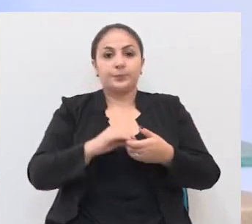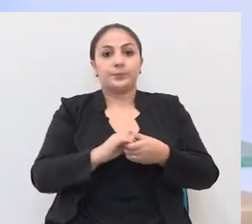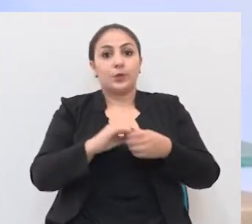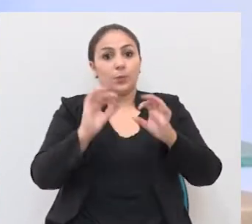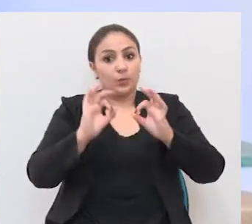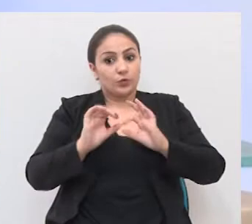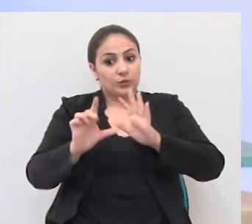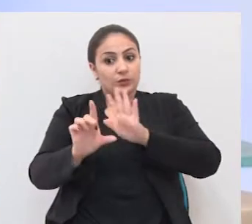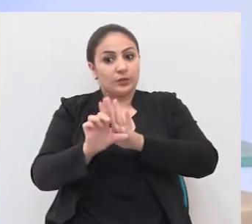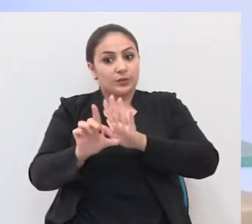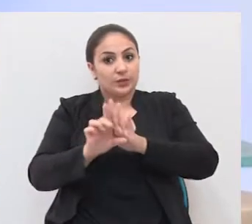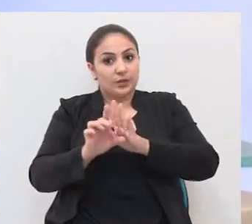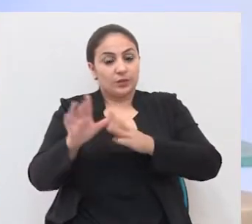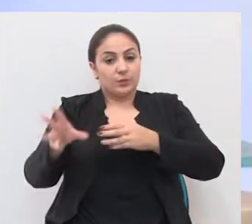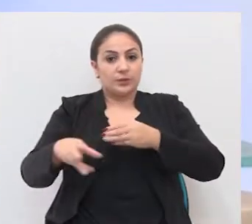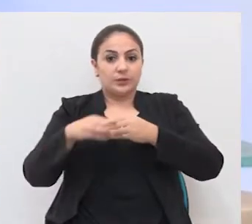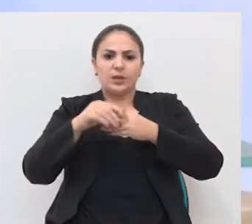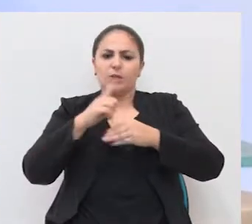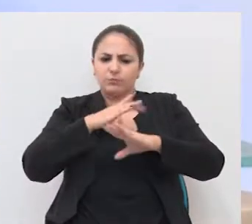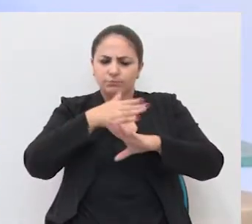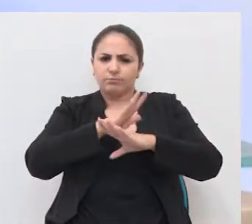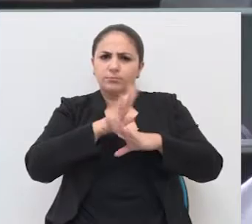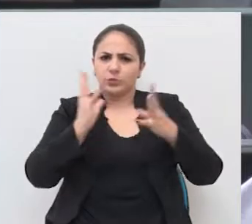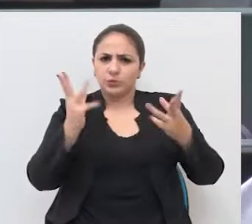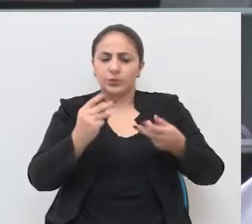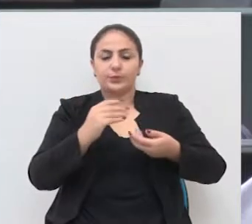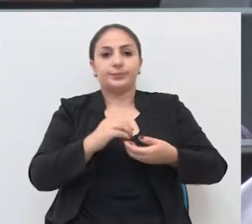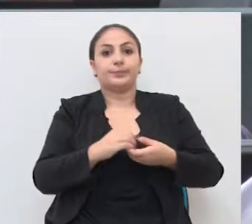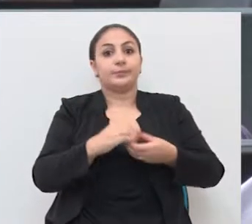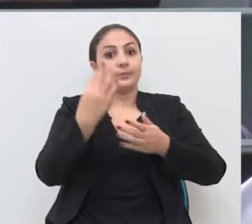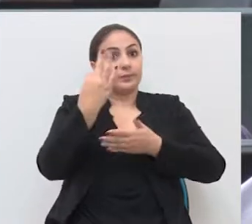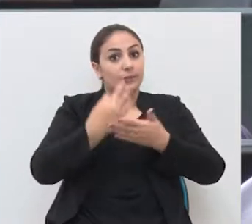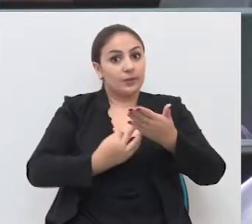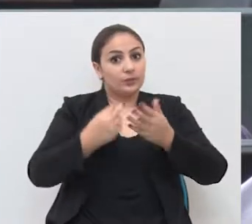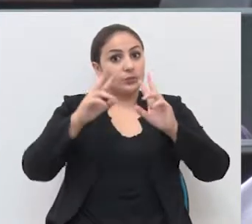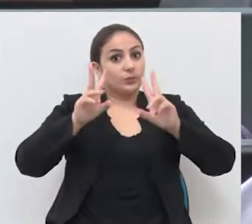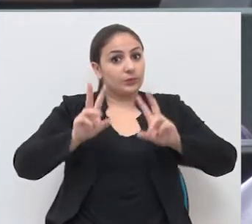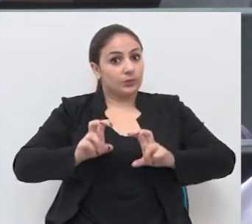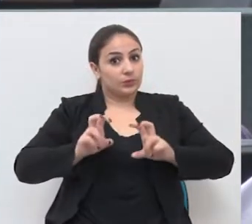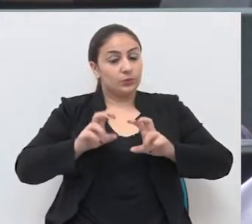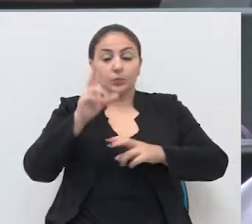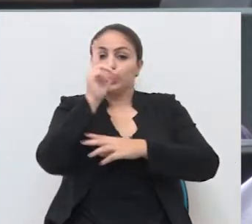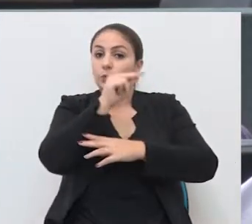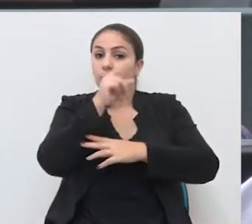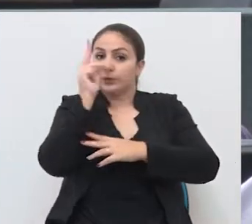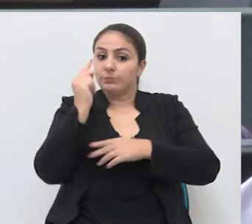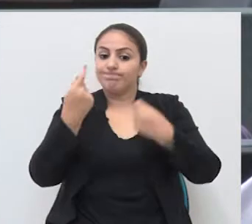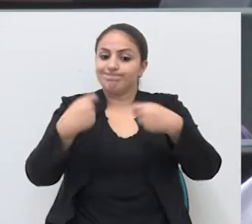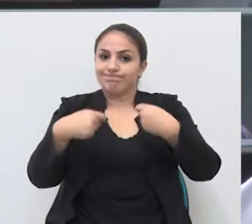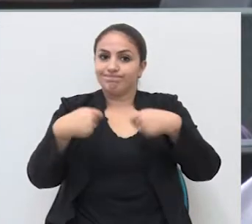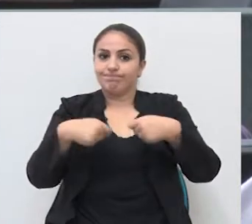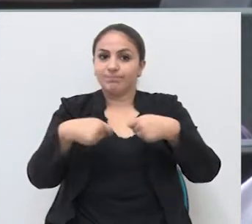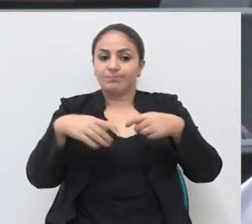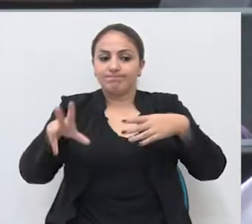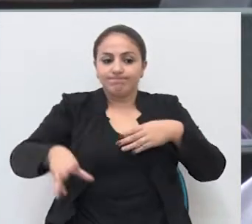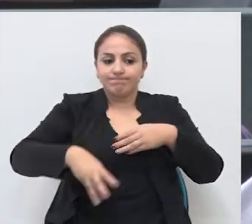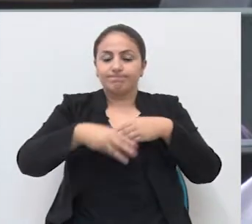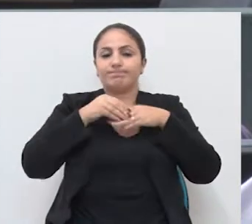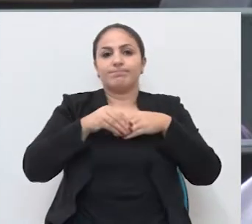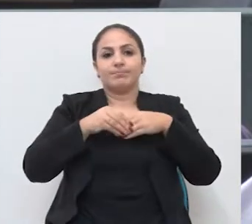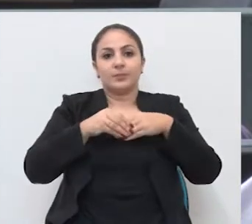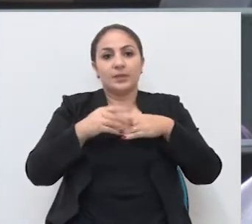lei complementar teve aprovação unânime. Segundo o texto da matéria, o município necessita de